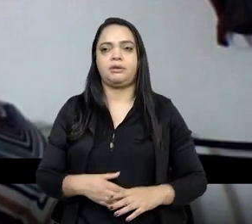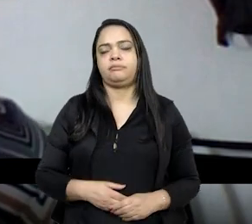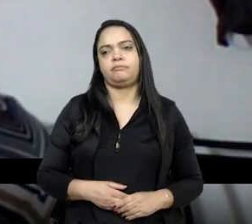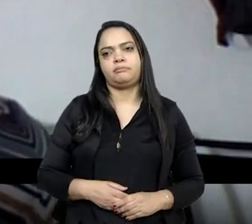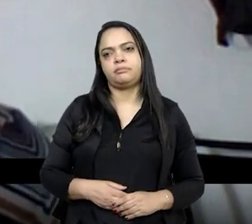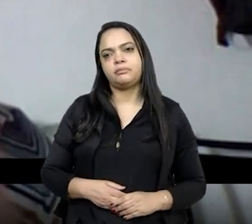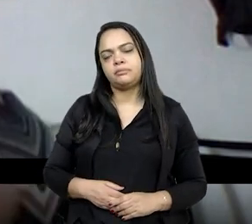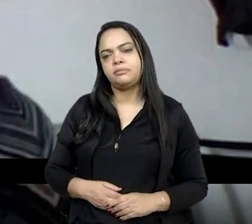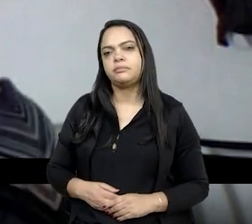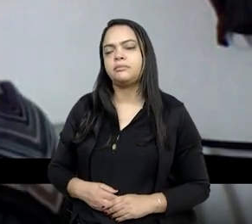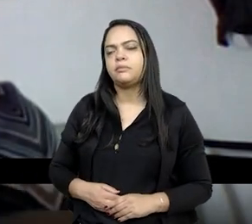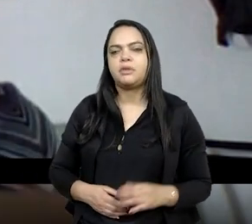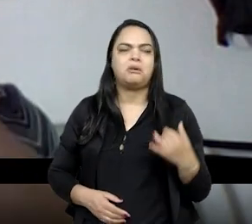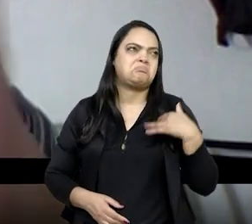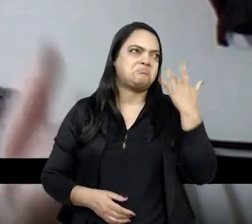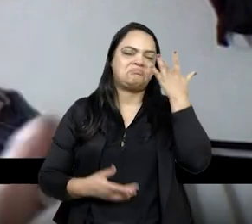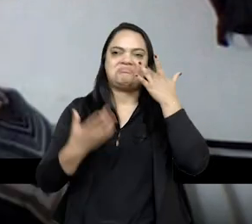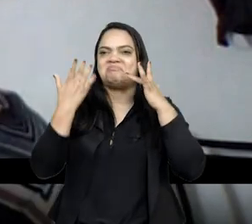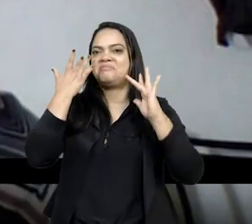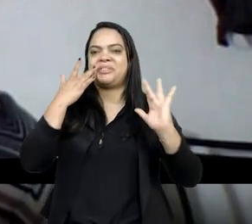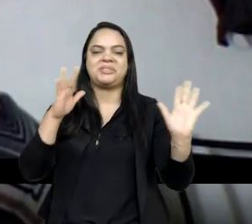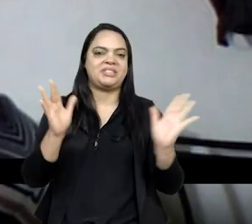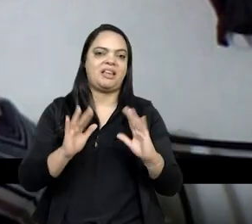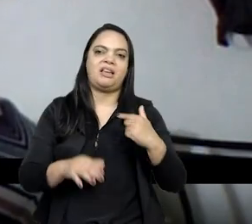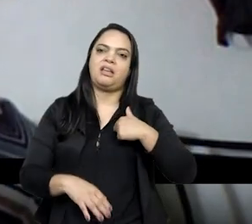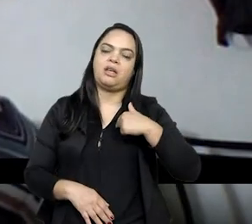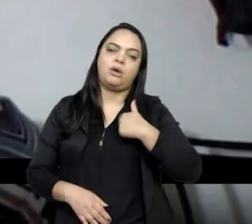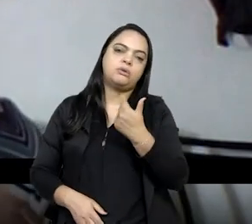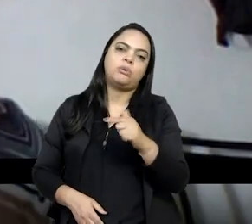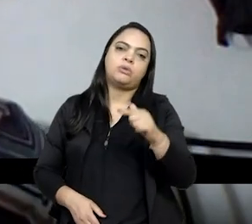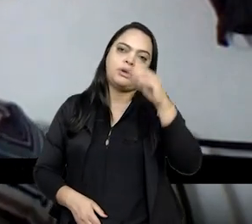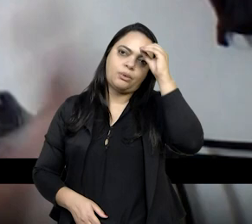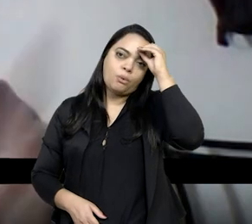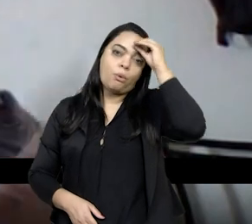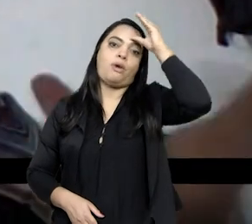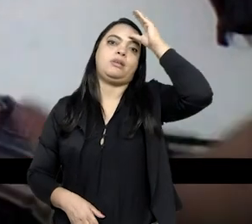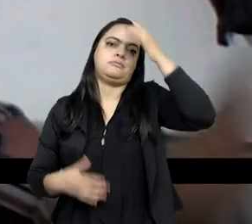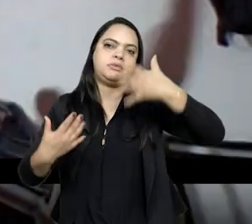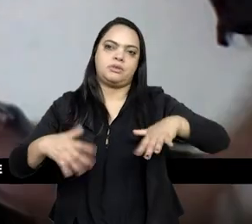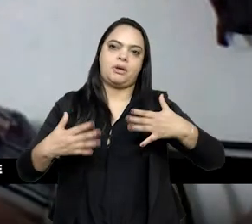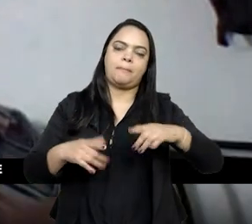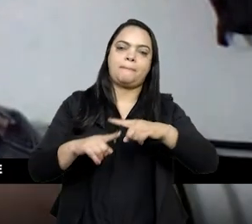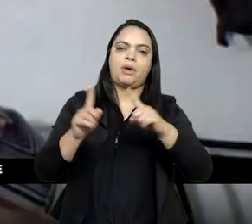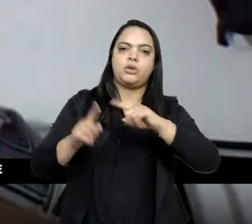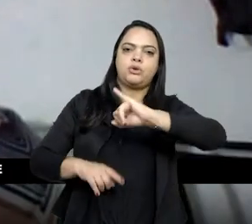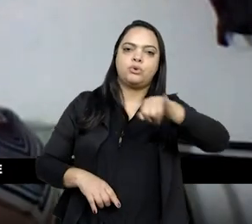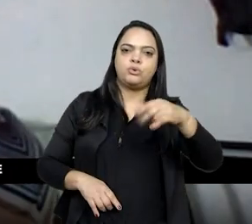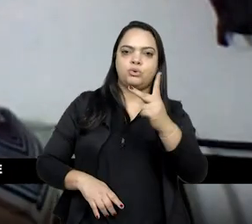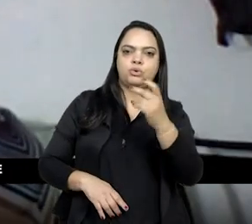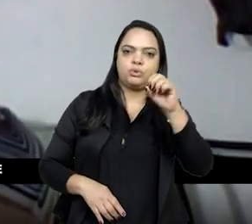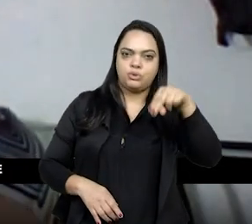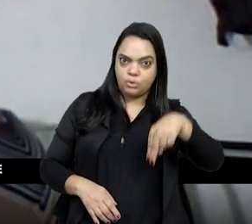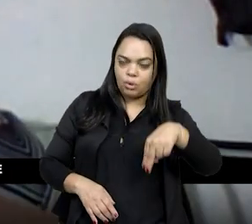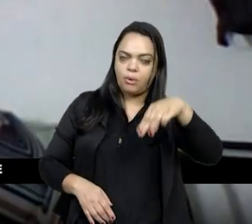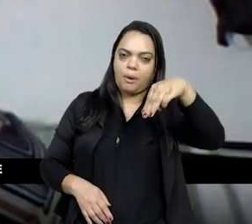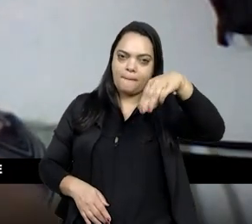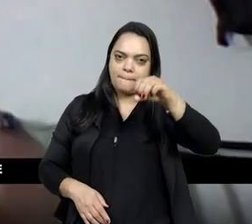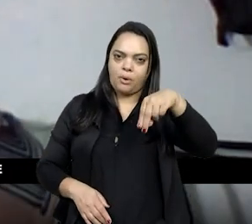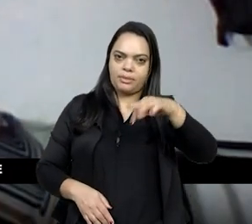eu não sei, eu também tenho conhecimentos um tanto quanto limitados, mas o John Monteiro, ele trabalha um pouquinho com essa ideia de